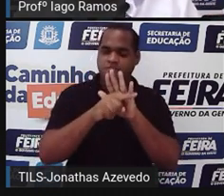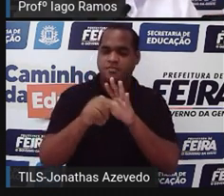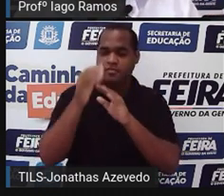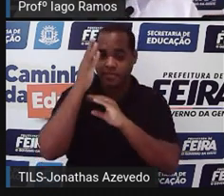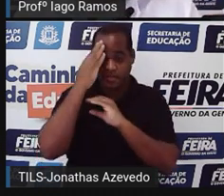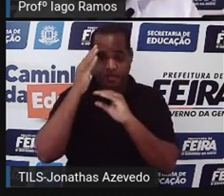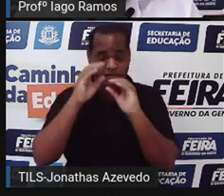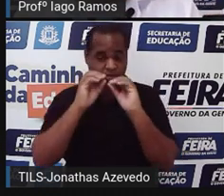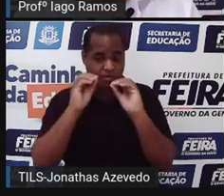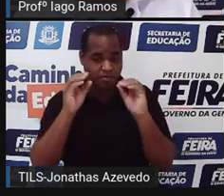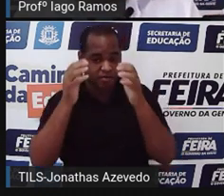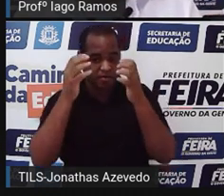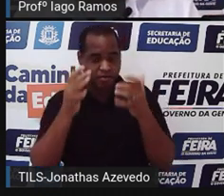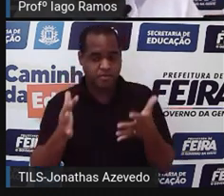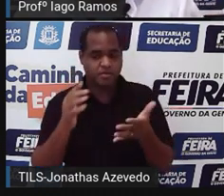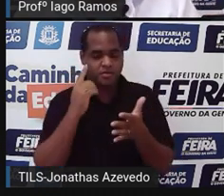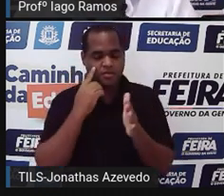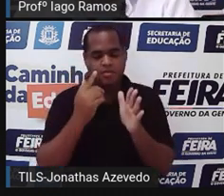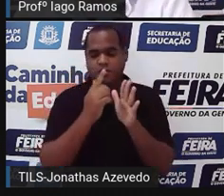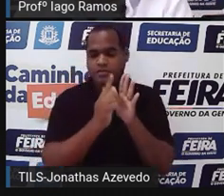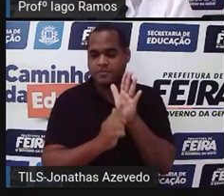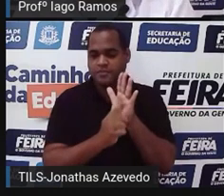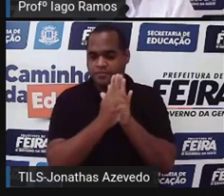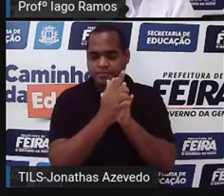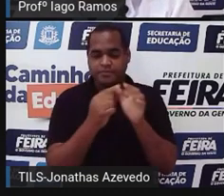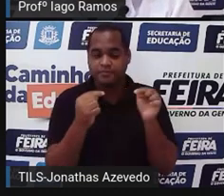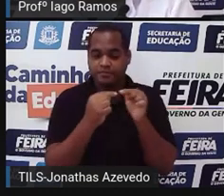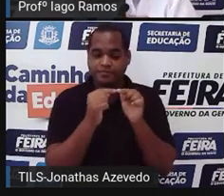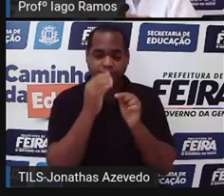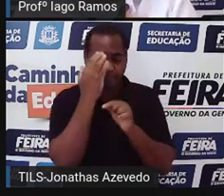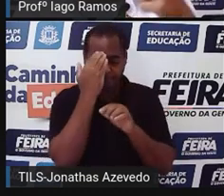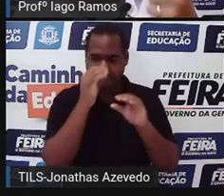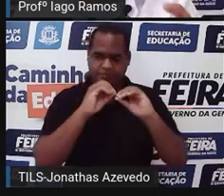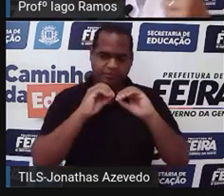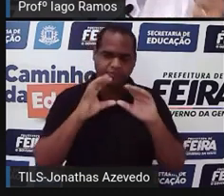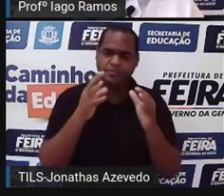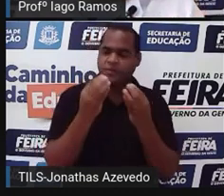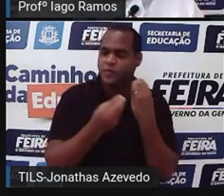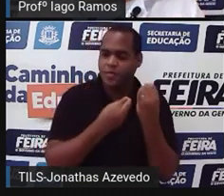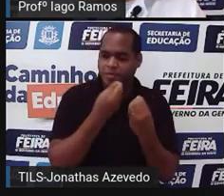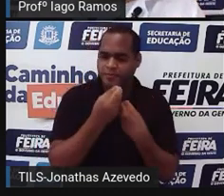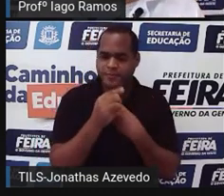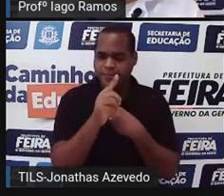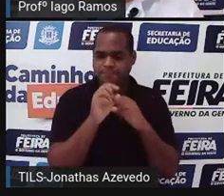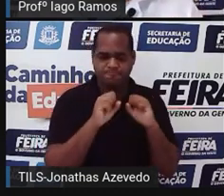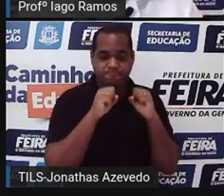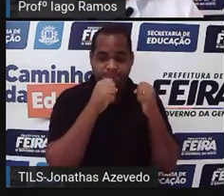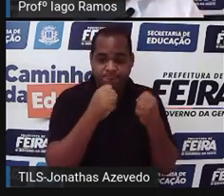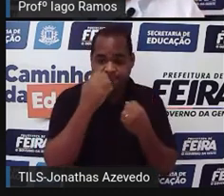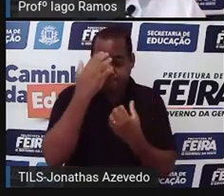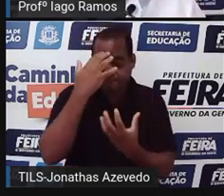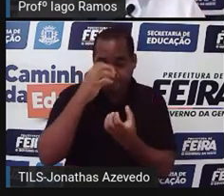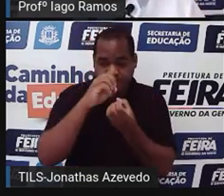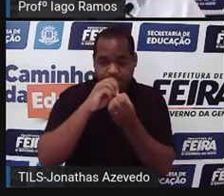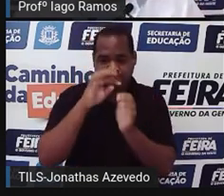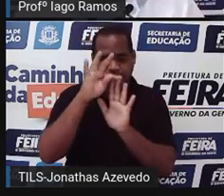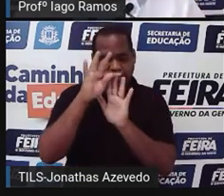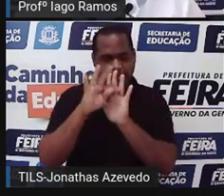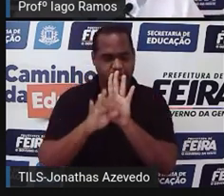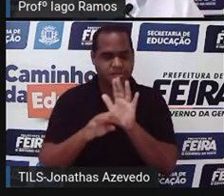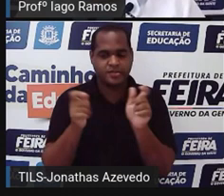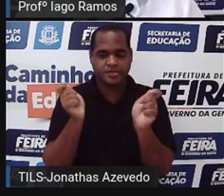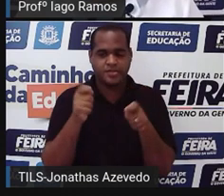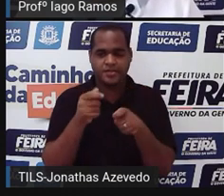esses gráficos. E, entendendo esses gráficos, a gente está fazendo a interpretação deles, ok?